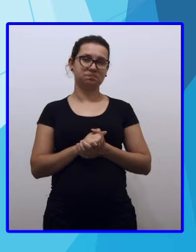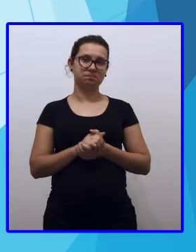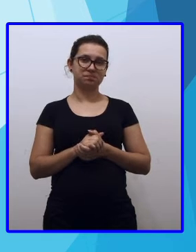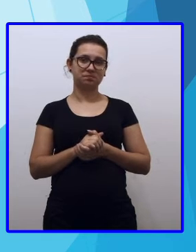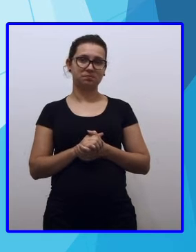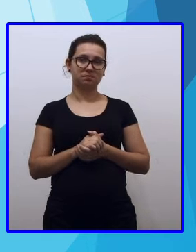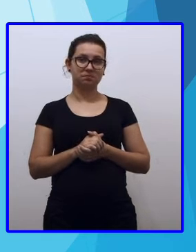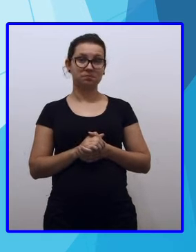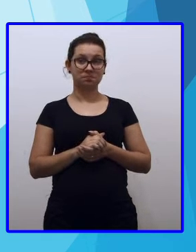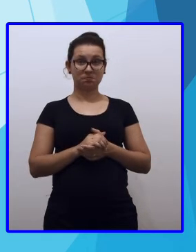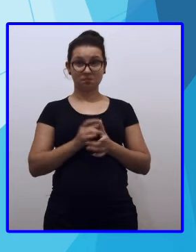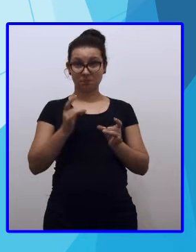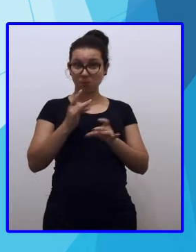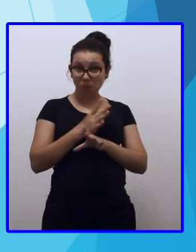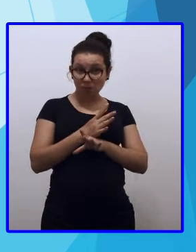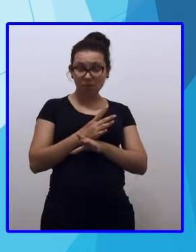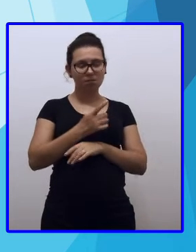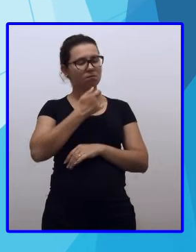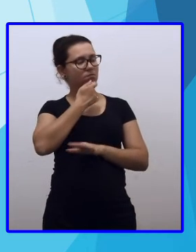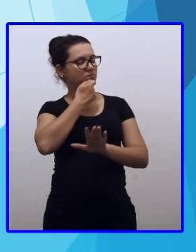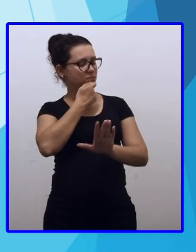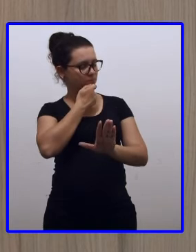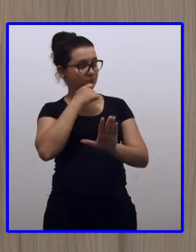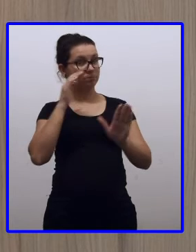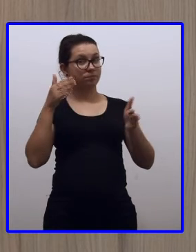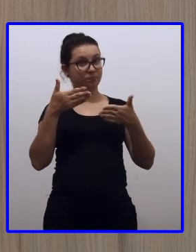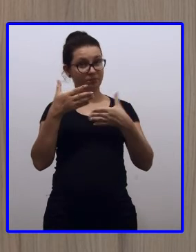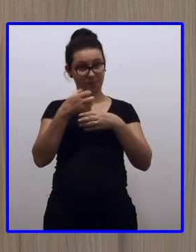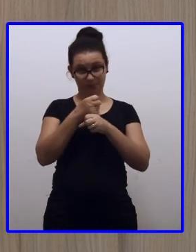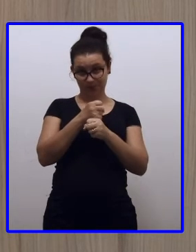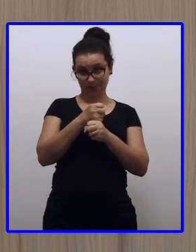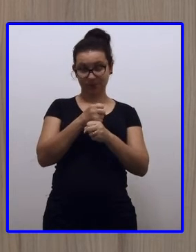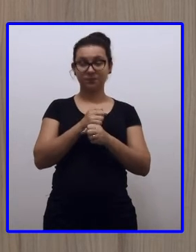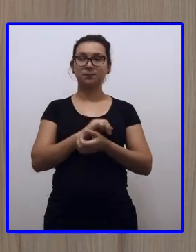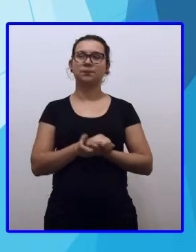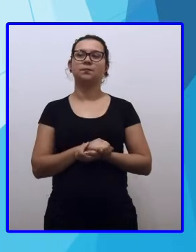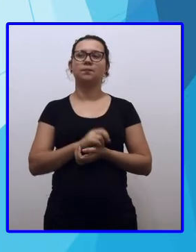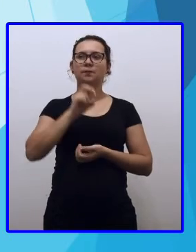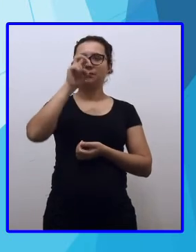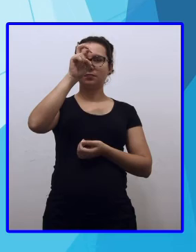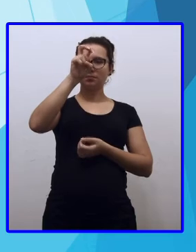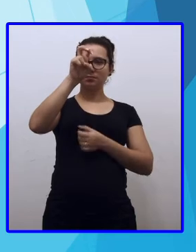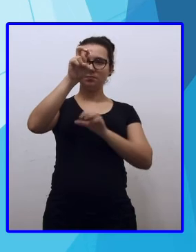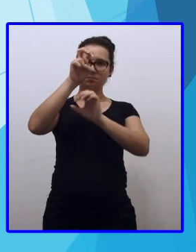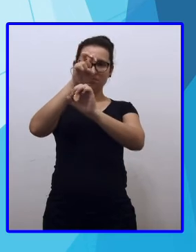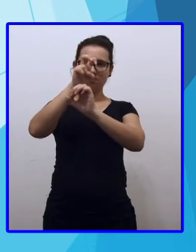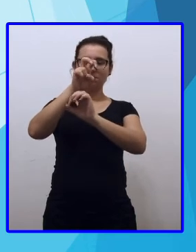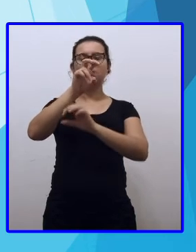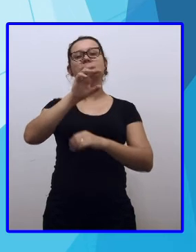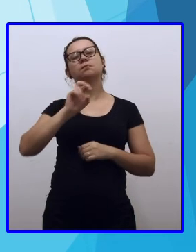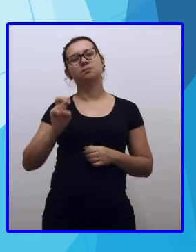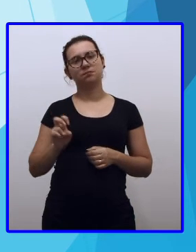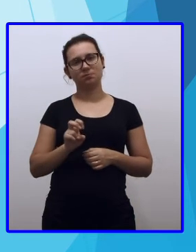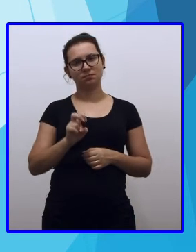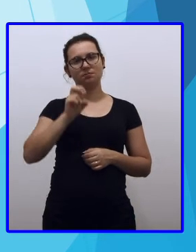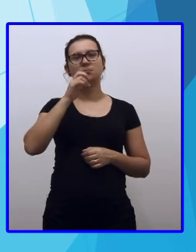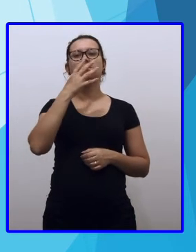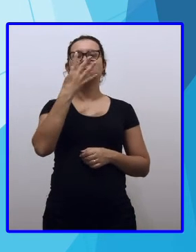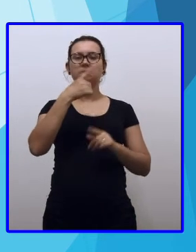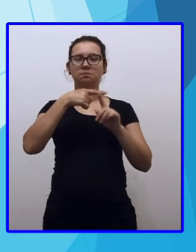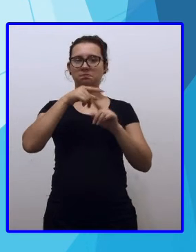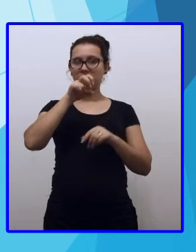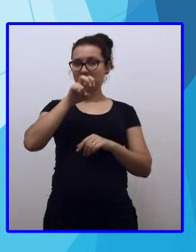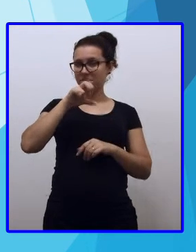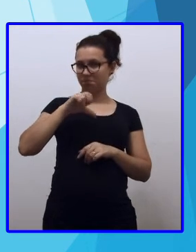Acabei a conta? Não, vamos somar. Cinco mais zero, cinco. Quatro mais